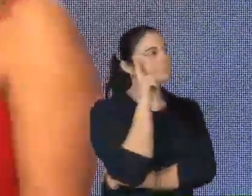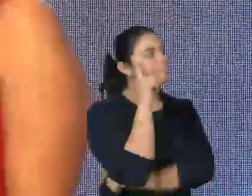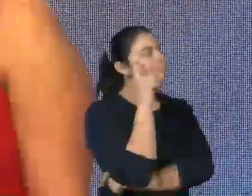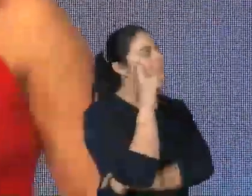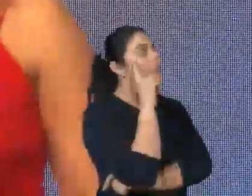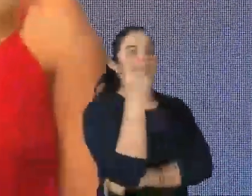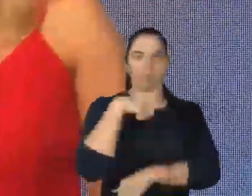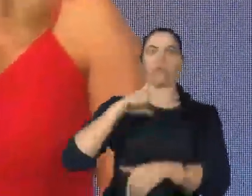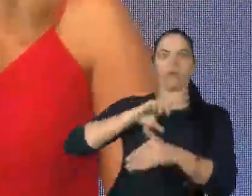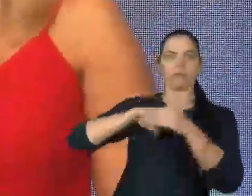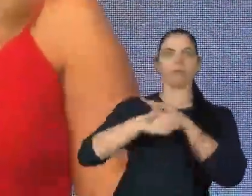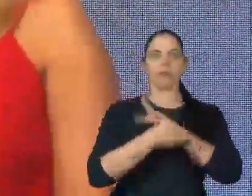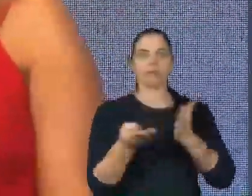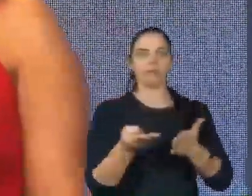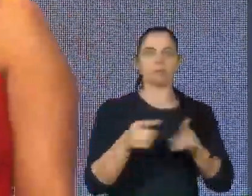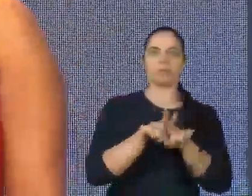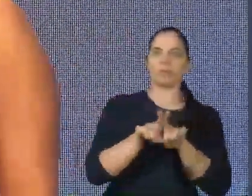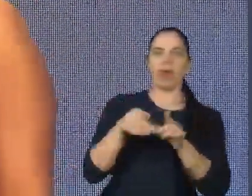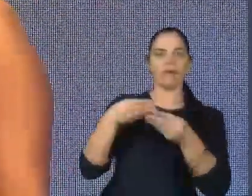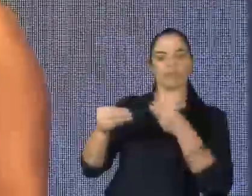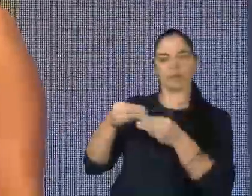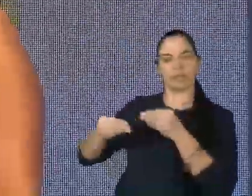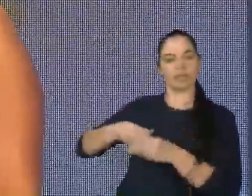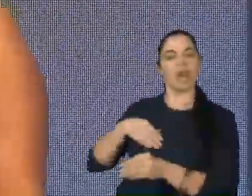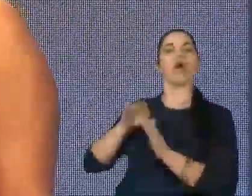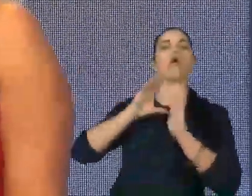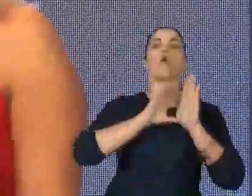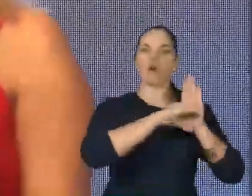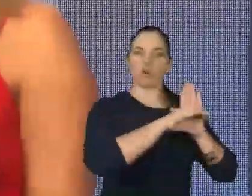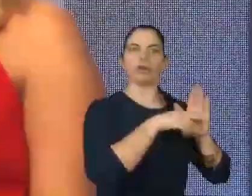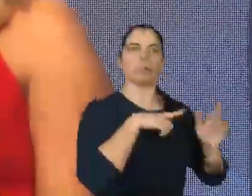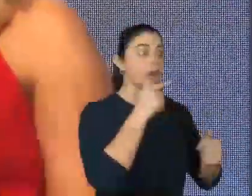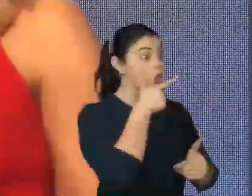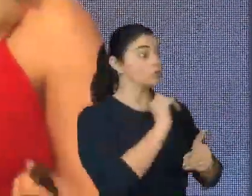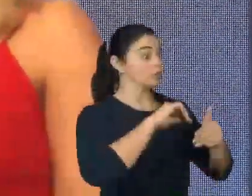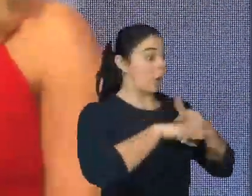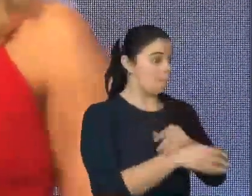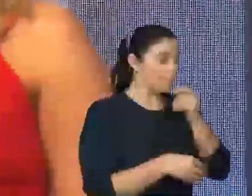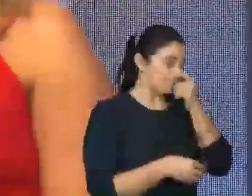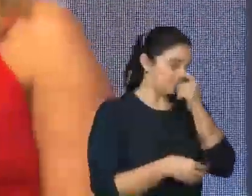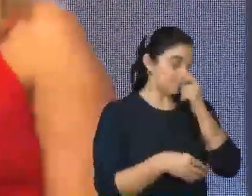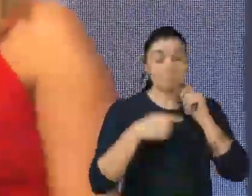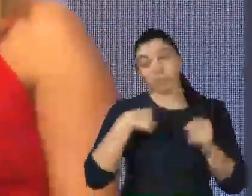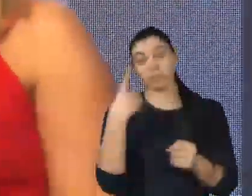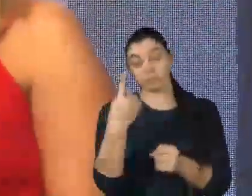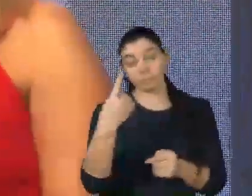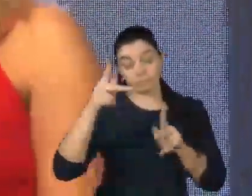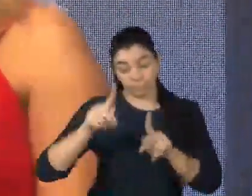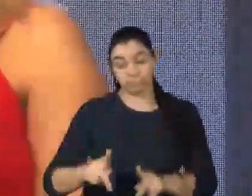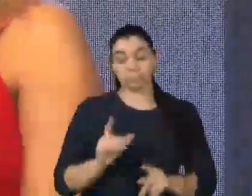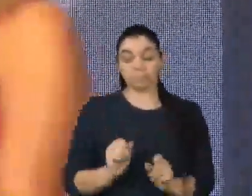isso nós vamos ter que adaptar. Nós vamos ter que flexibilizar esse conteúdo para ele ter acesso. e com um meus pacientes